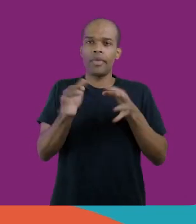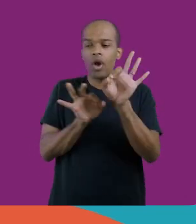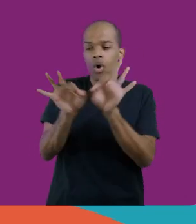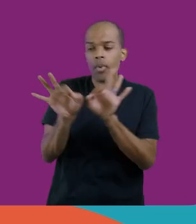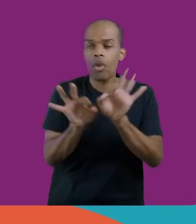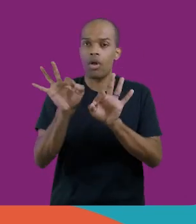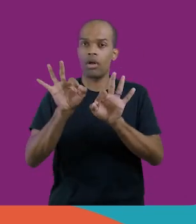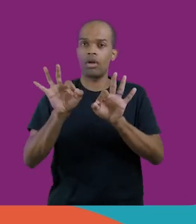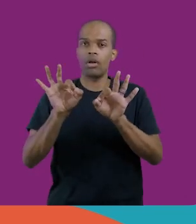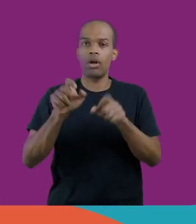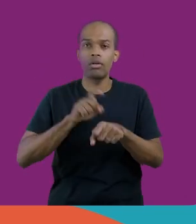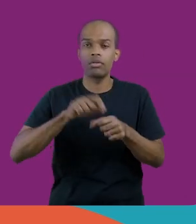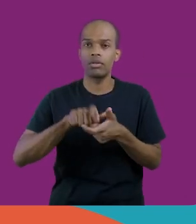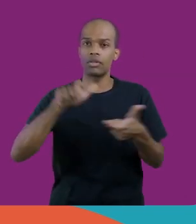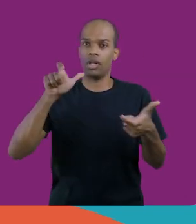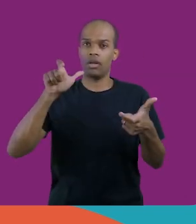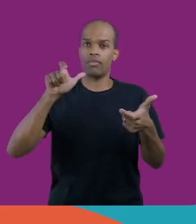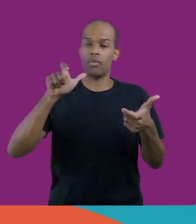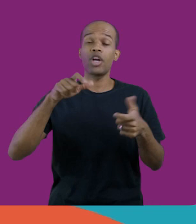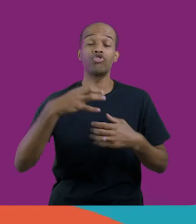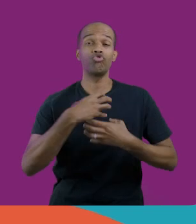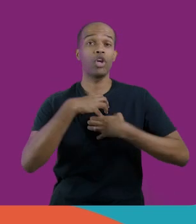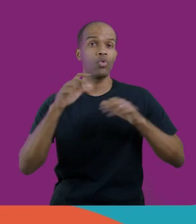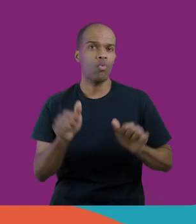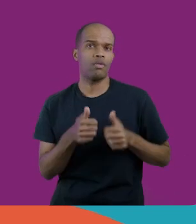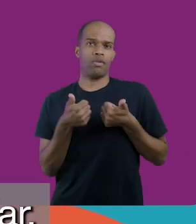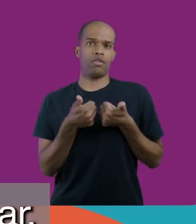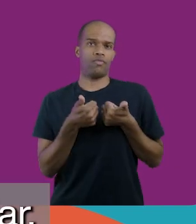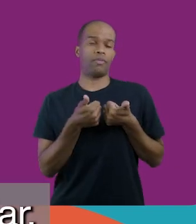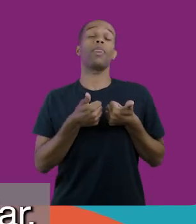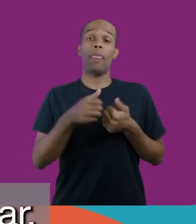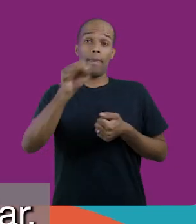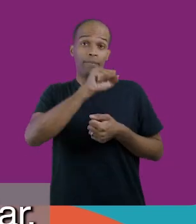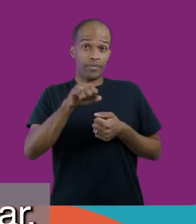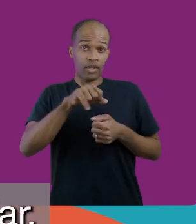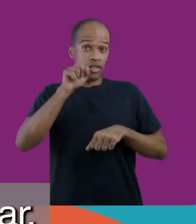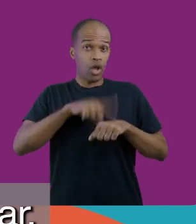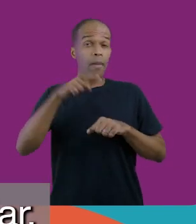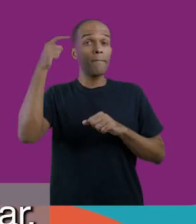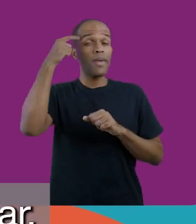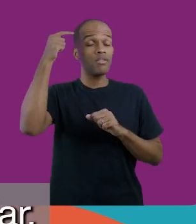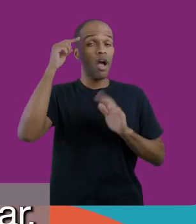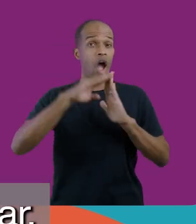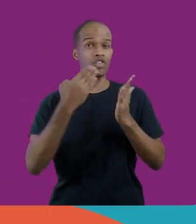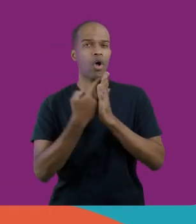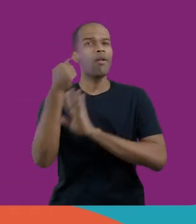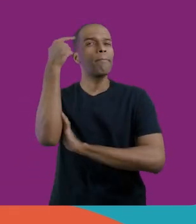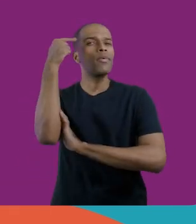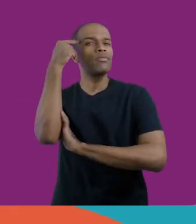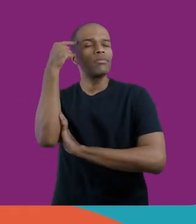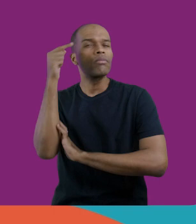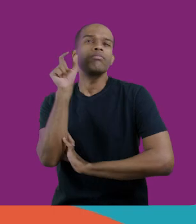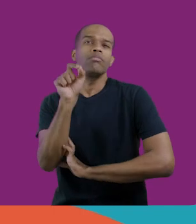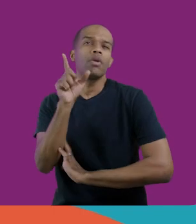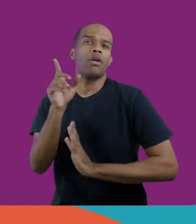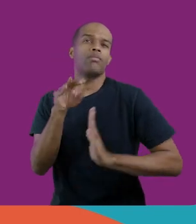prolongamento da carga horária de qualidade. Quando ele é pensado pela unidade escolar, que ele